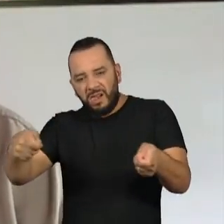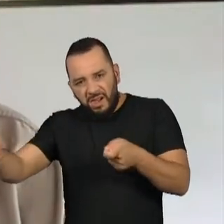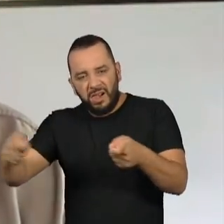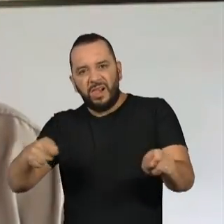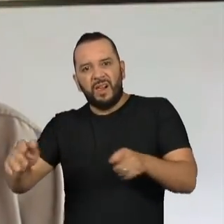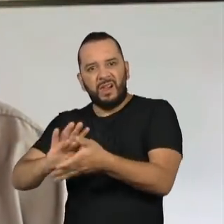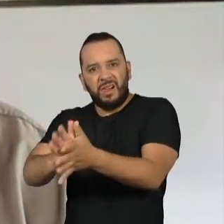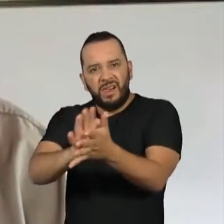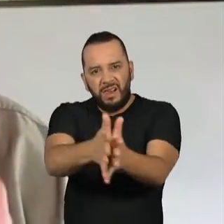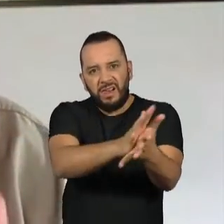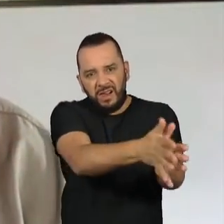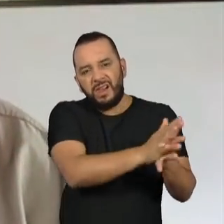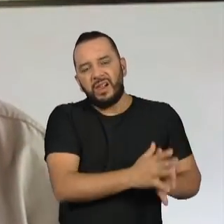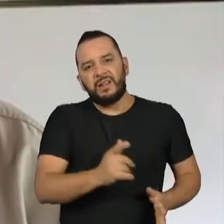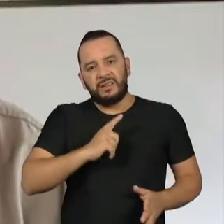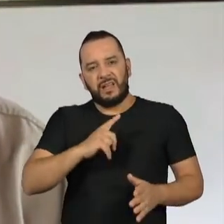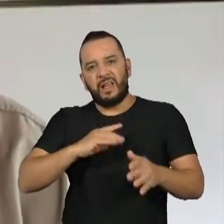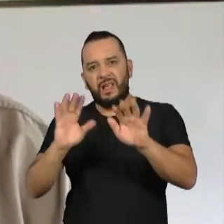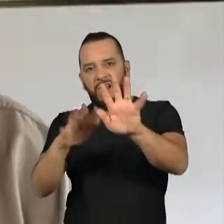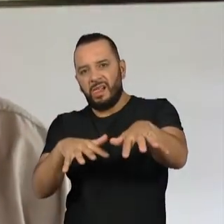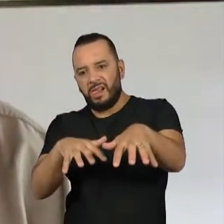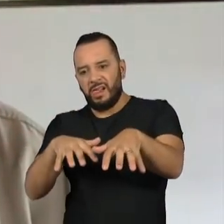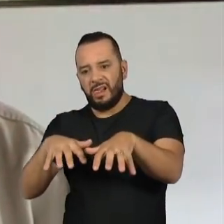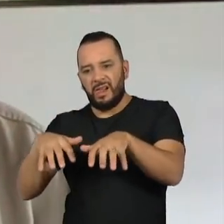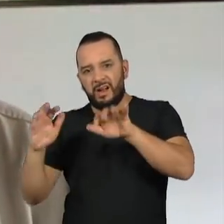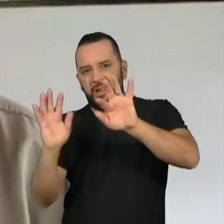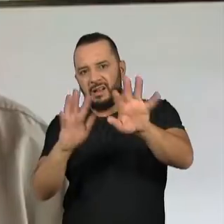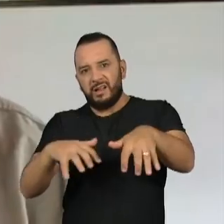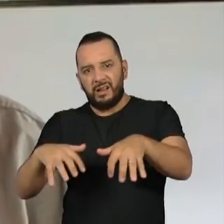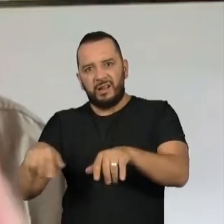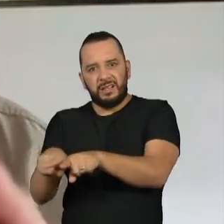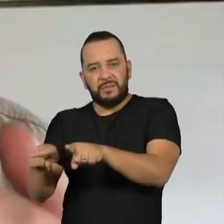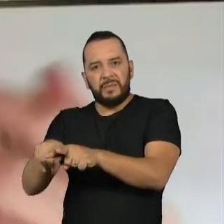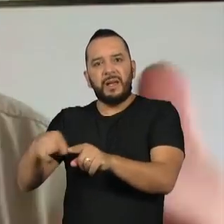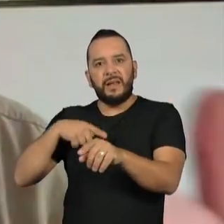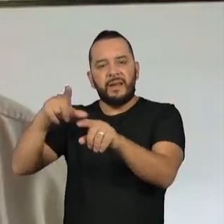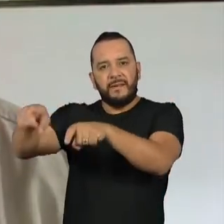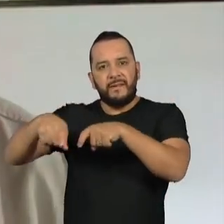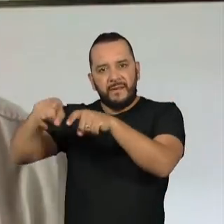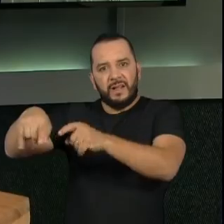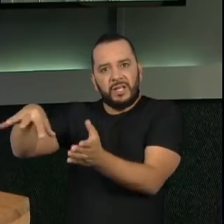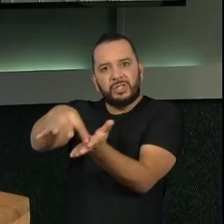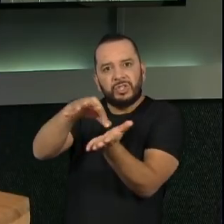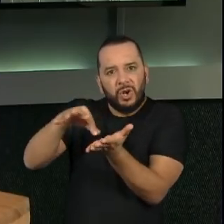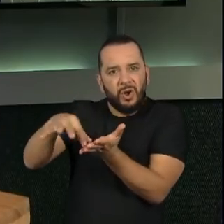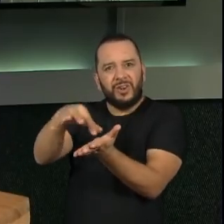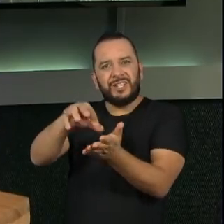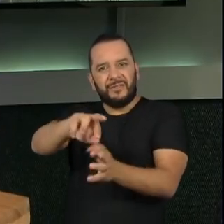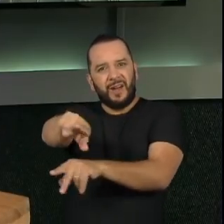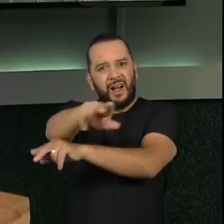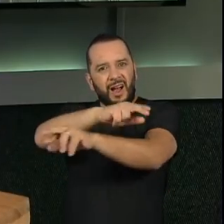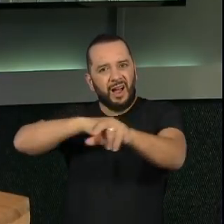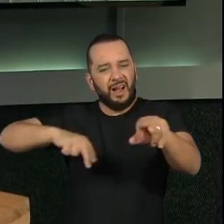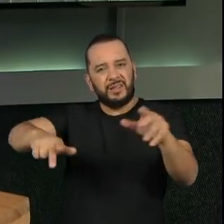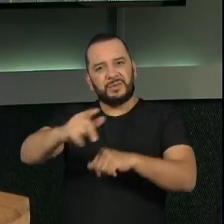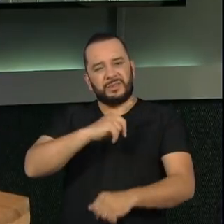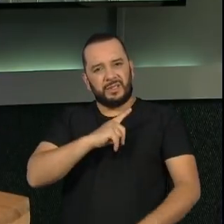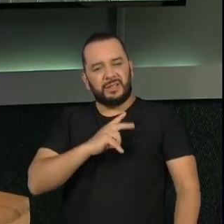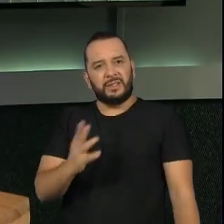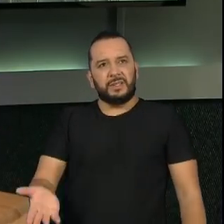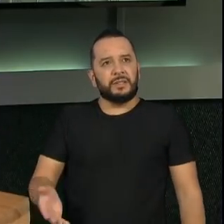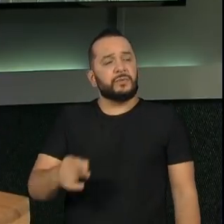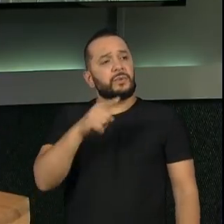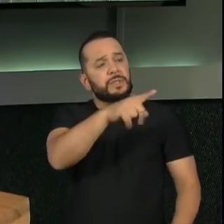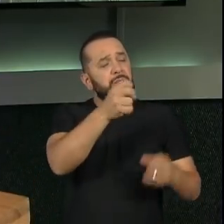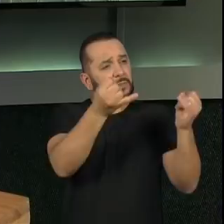Garimpo, a mineração, a soja e várias e muitas outras. Na abertura do livro, você fala assim,